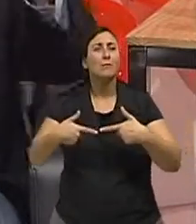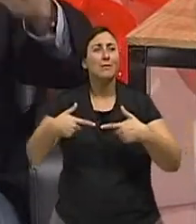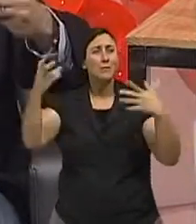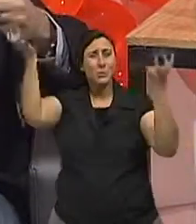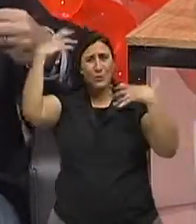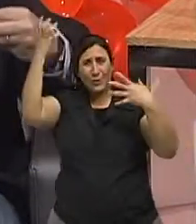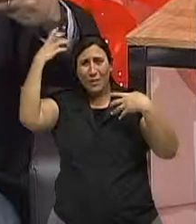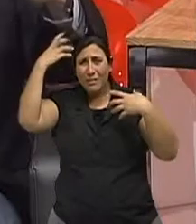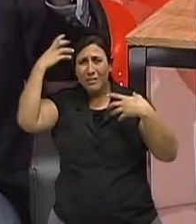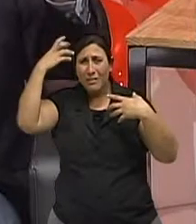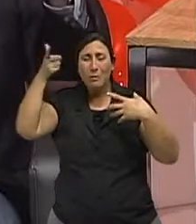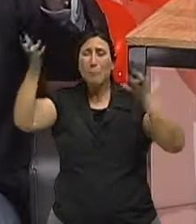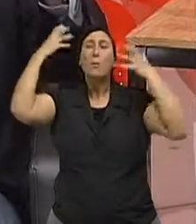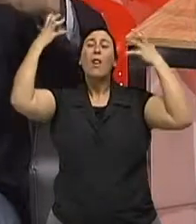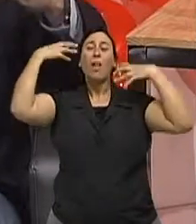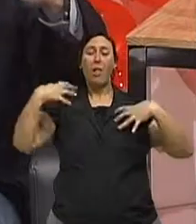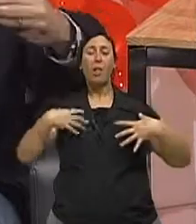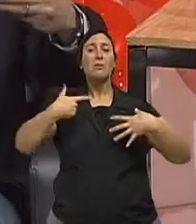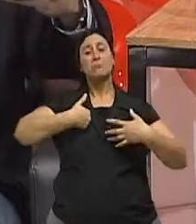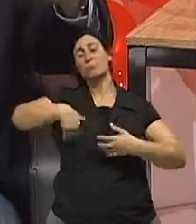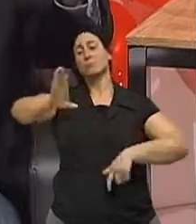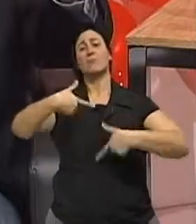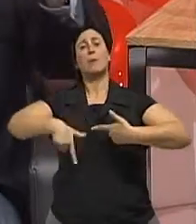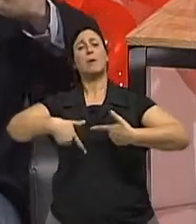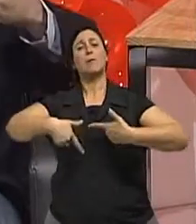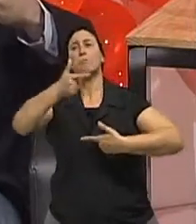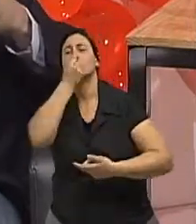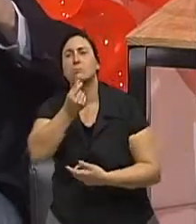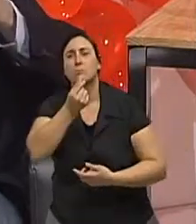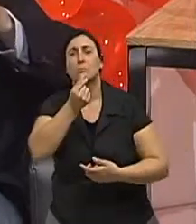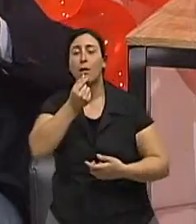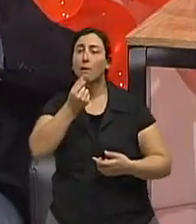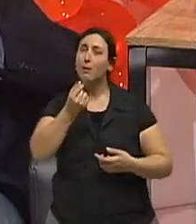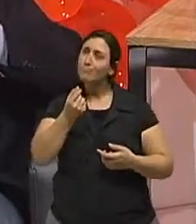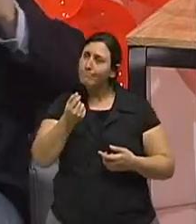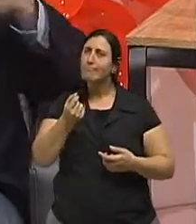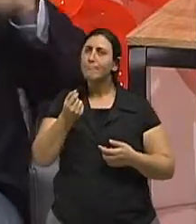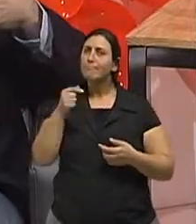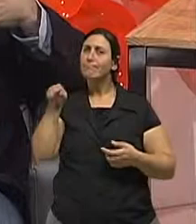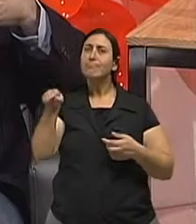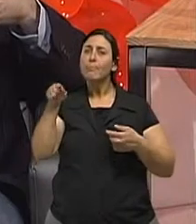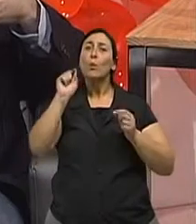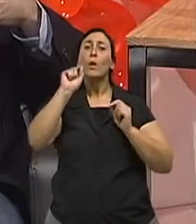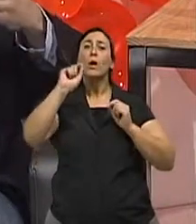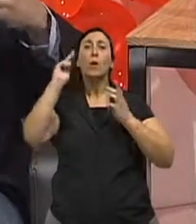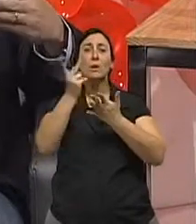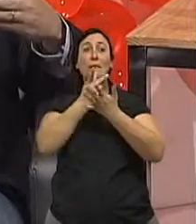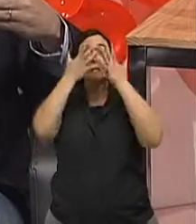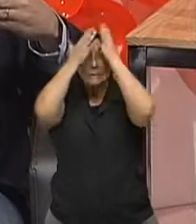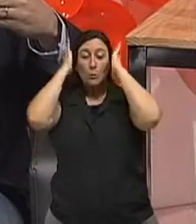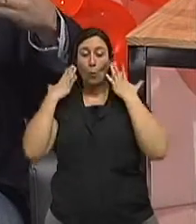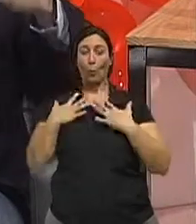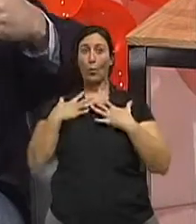de chuva, molhar o corpo, isso faz com que se perca a defesa do organismo. E